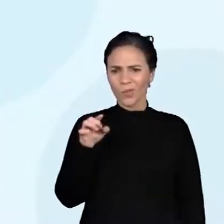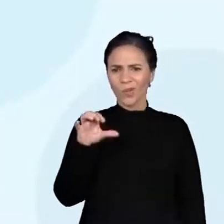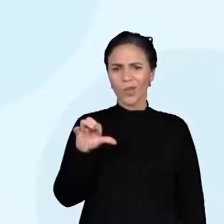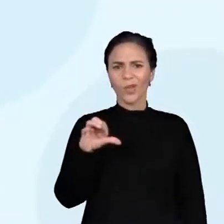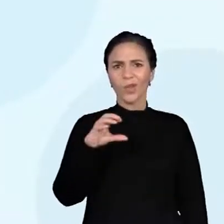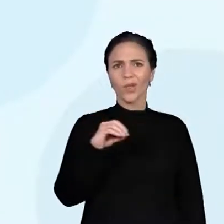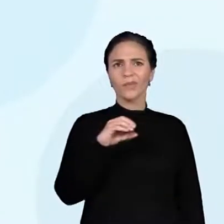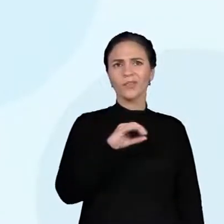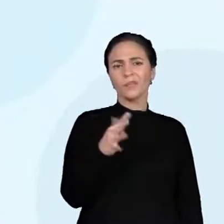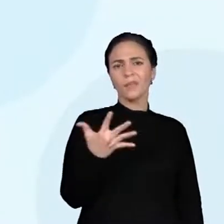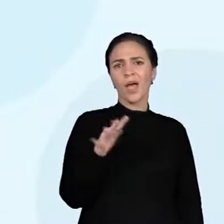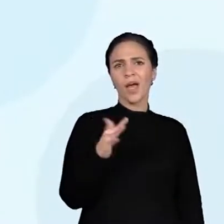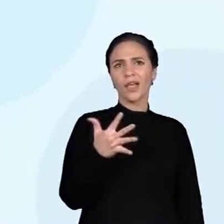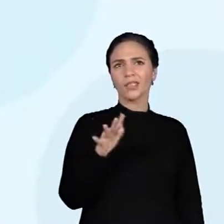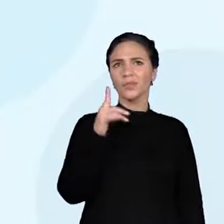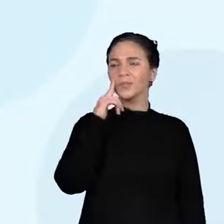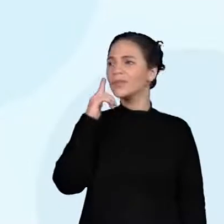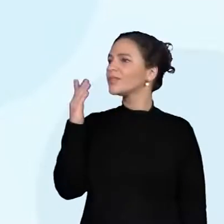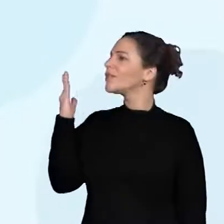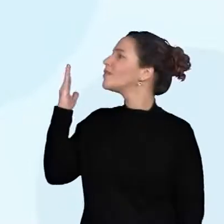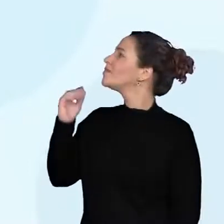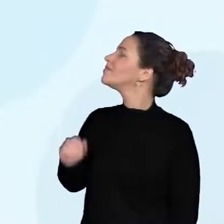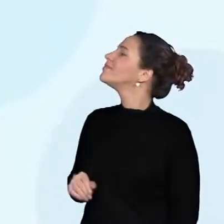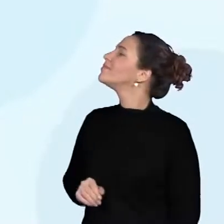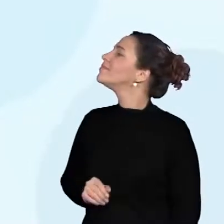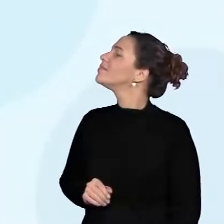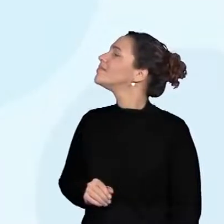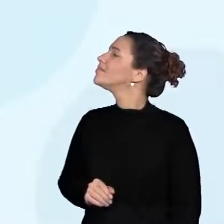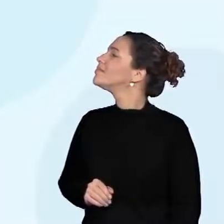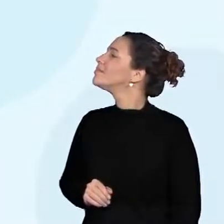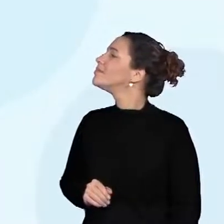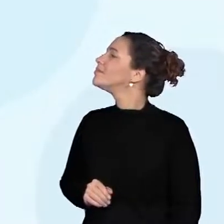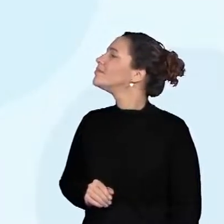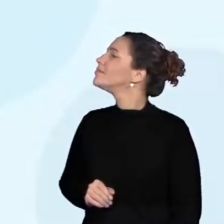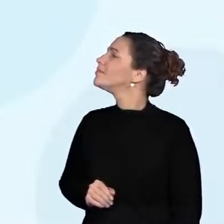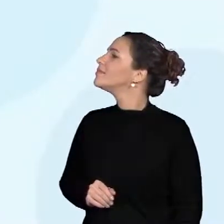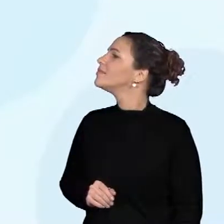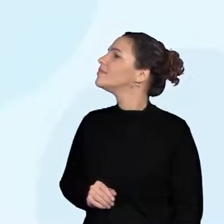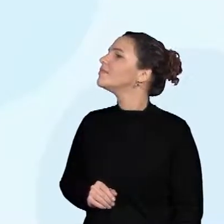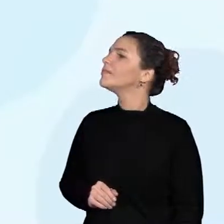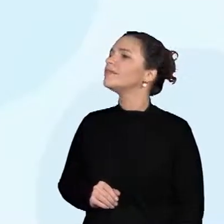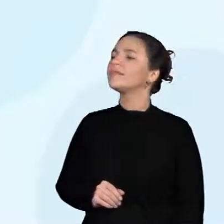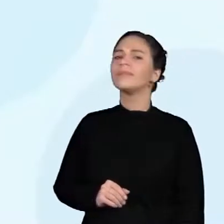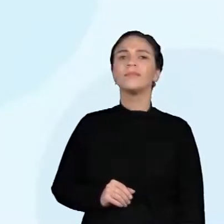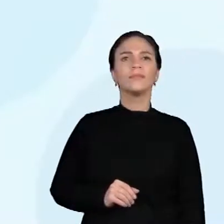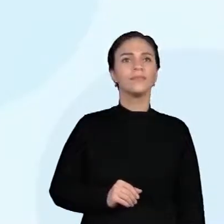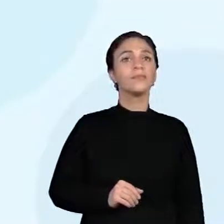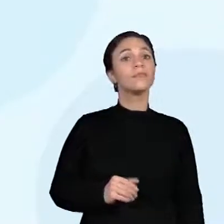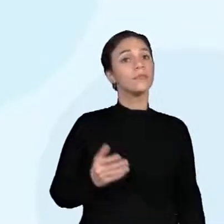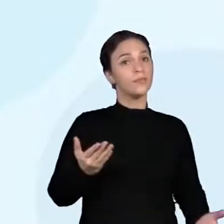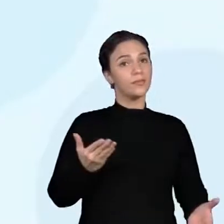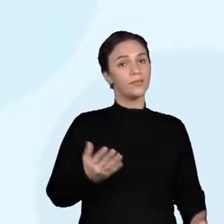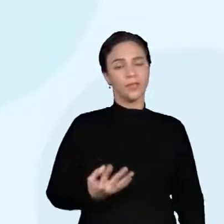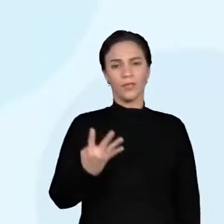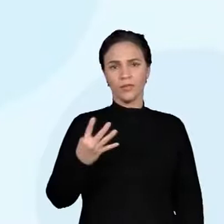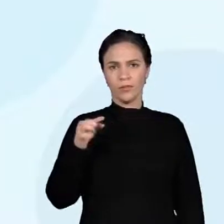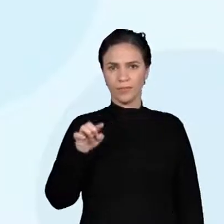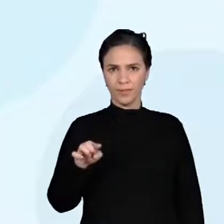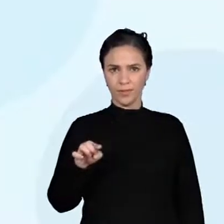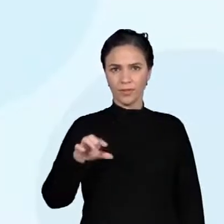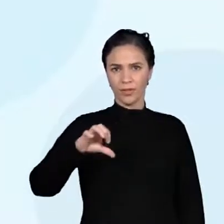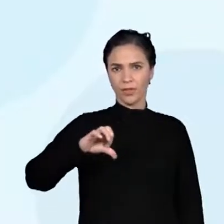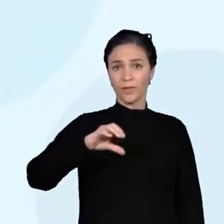Olha aqui, foi o que eu estimei. E você teve 4.905. Então,